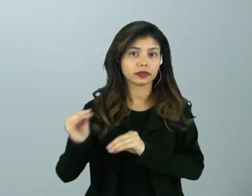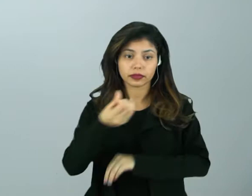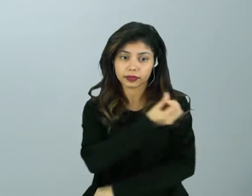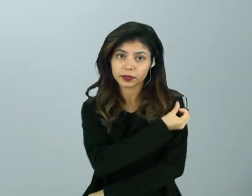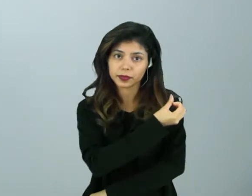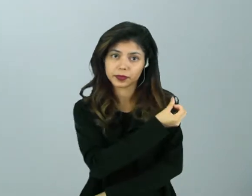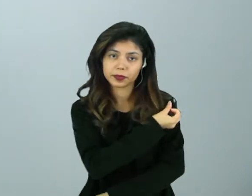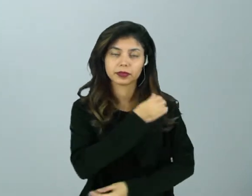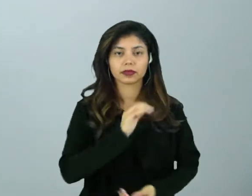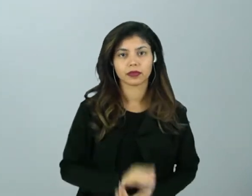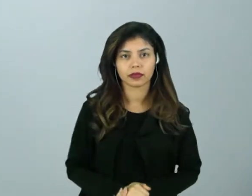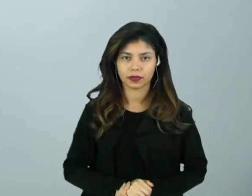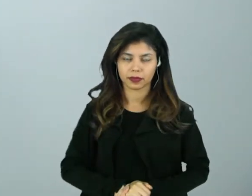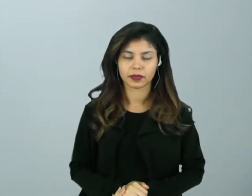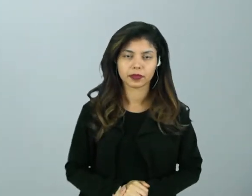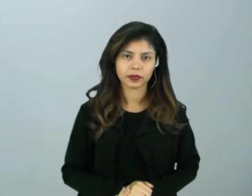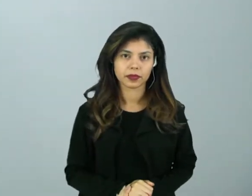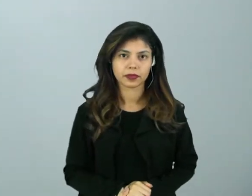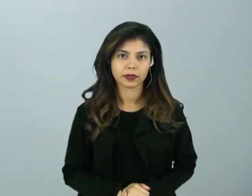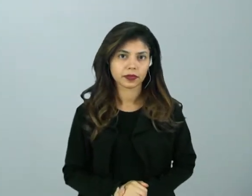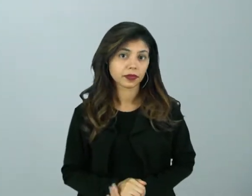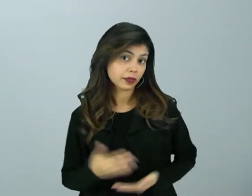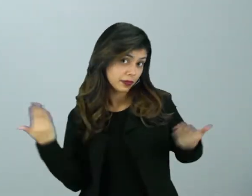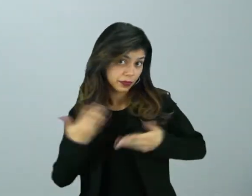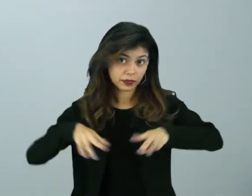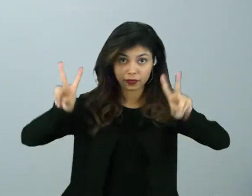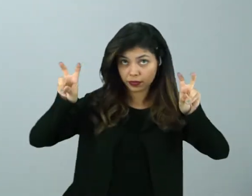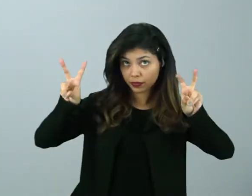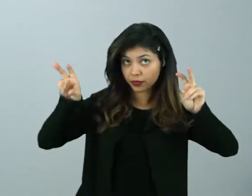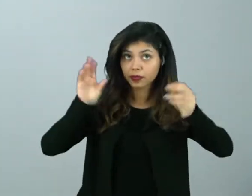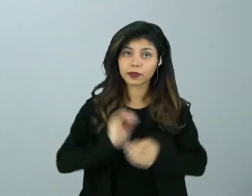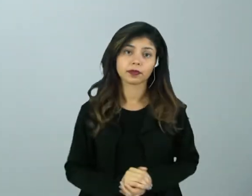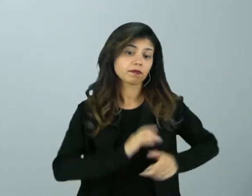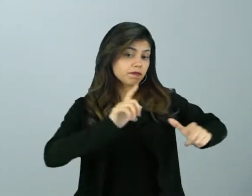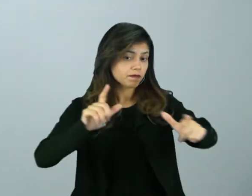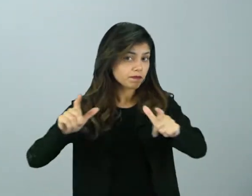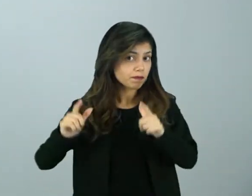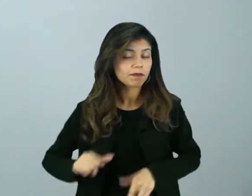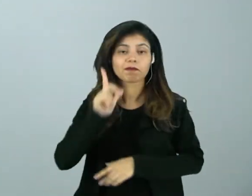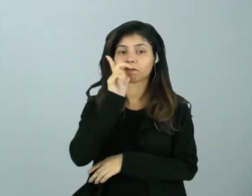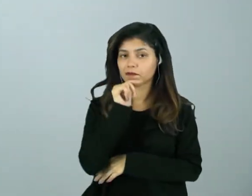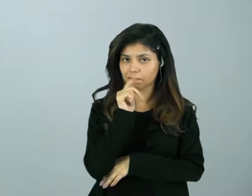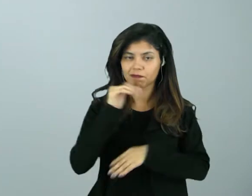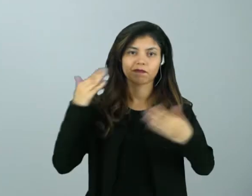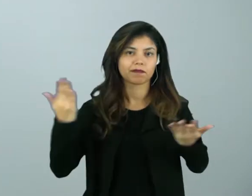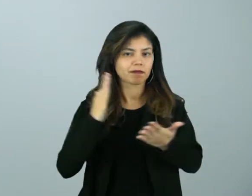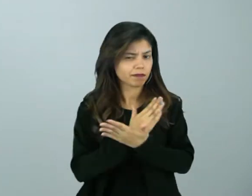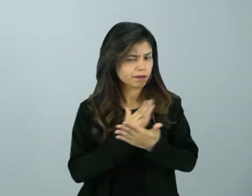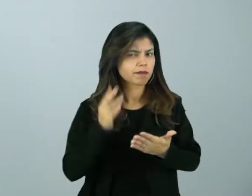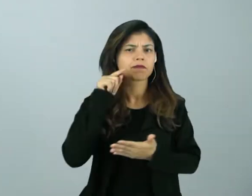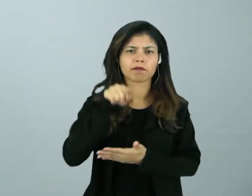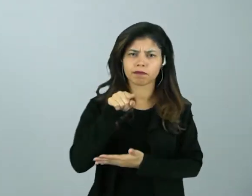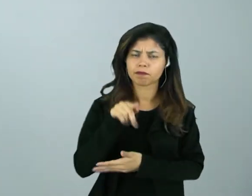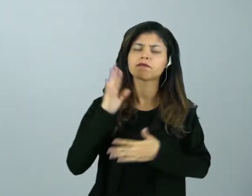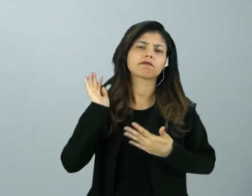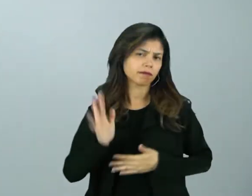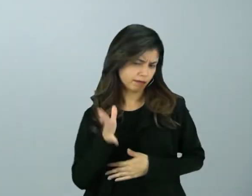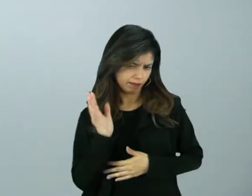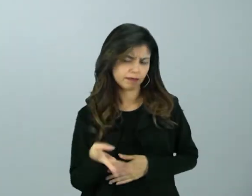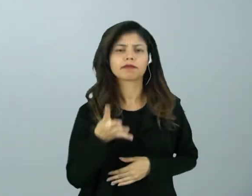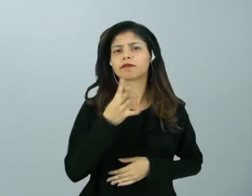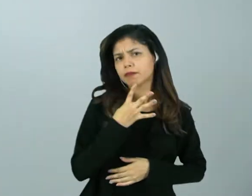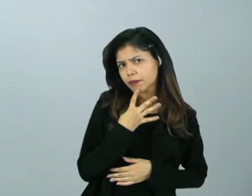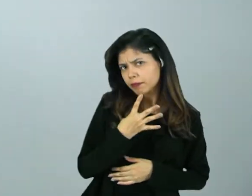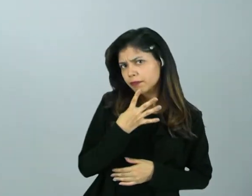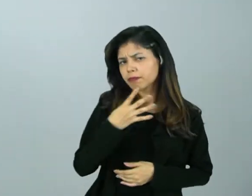6º ano do Ensino Fundamental. E a nossa temática é bacias hidrográficas. De alguma maneira a gente já